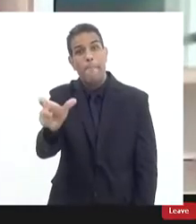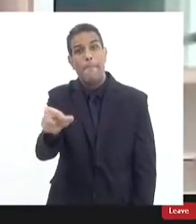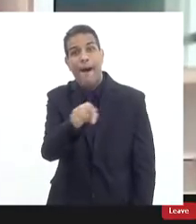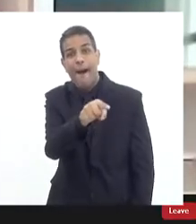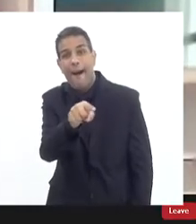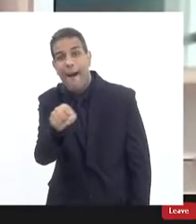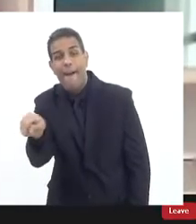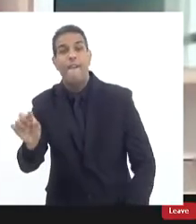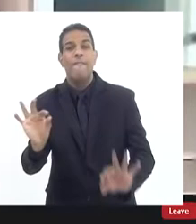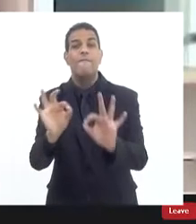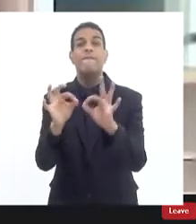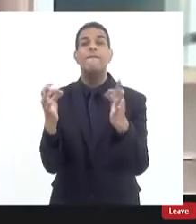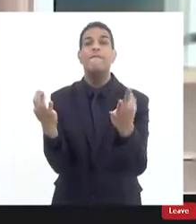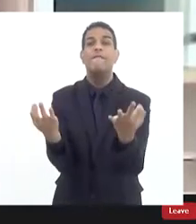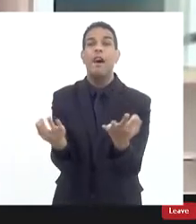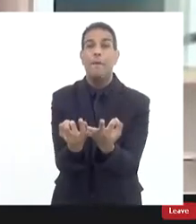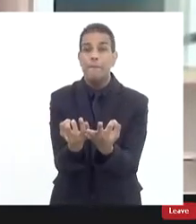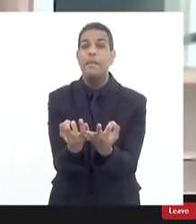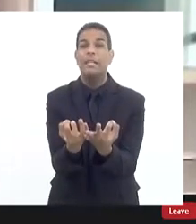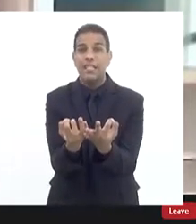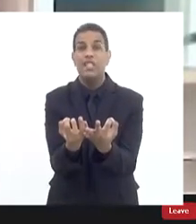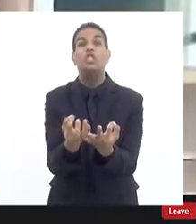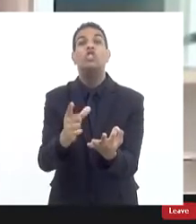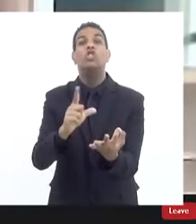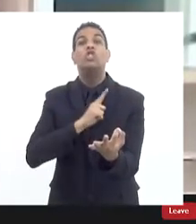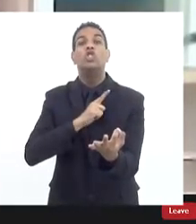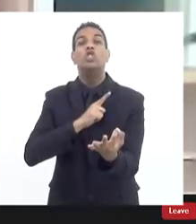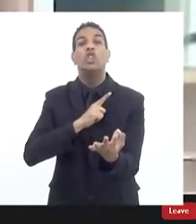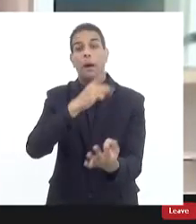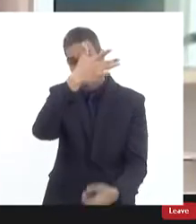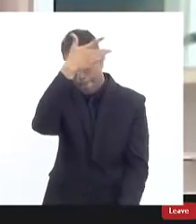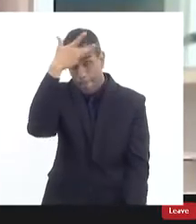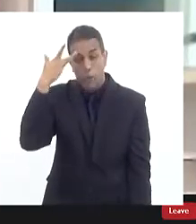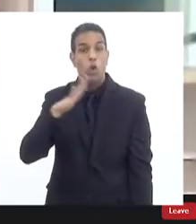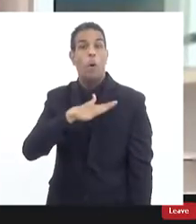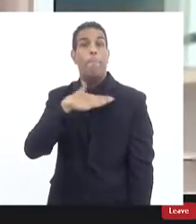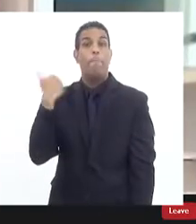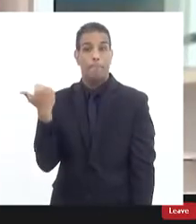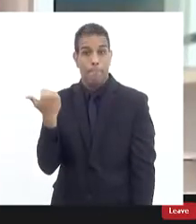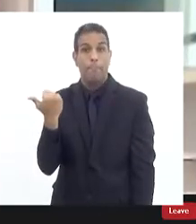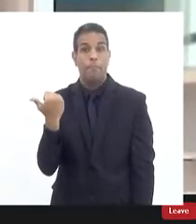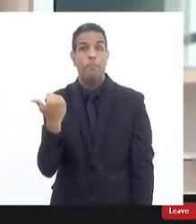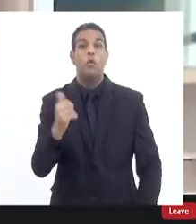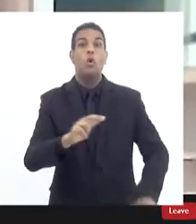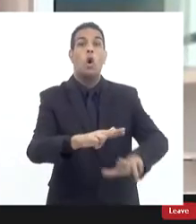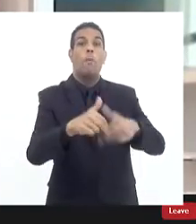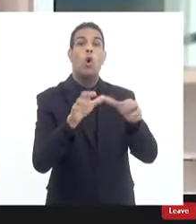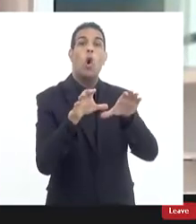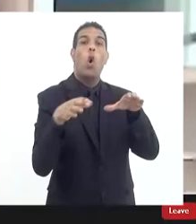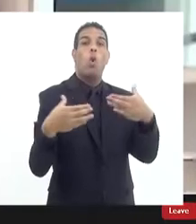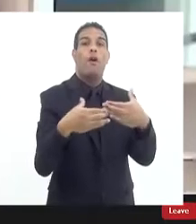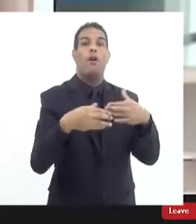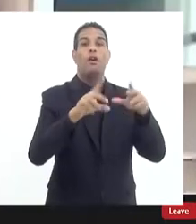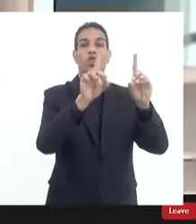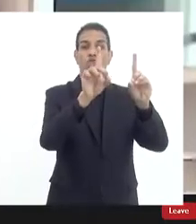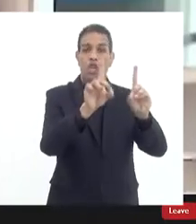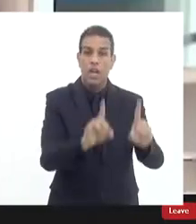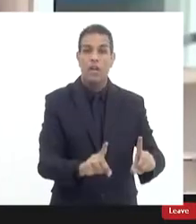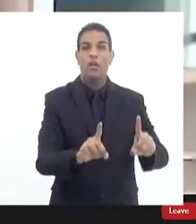familiares de vítimas pelo nosso núcleo de proteção aos direitos das vítimas